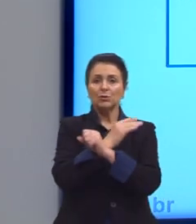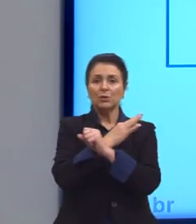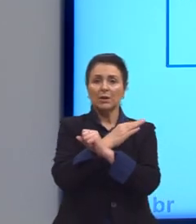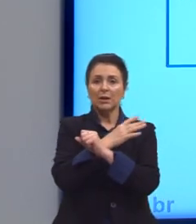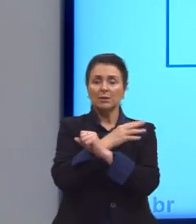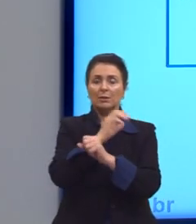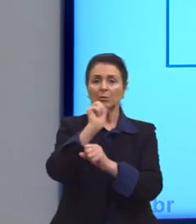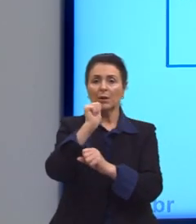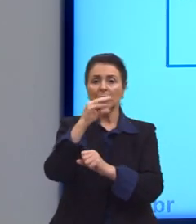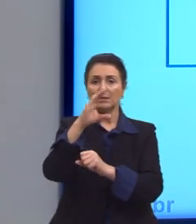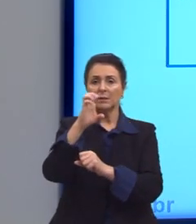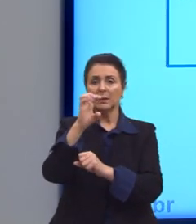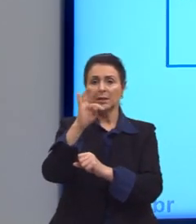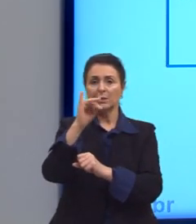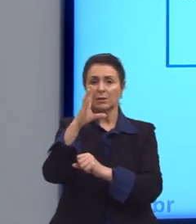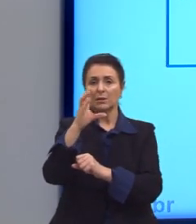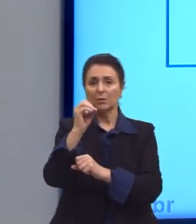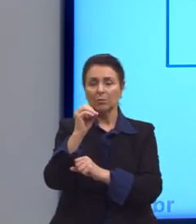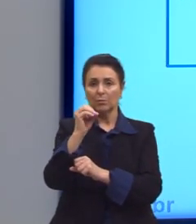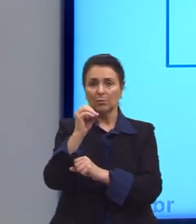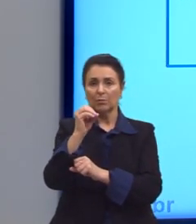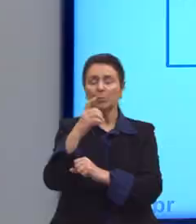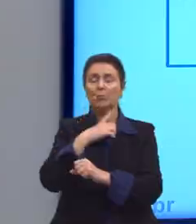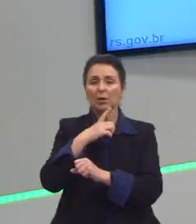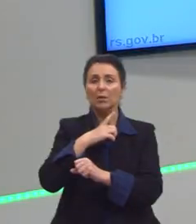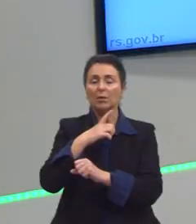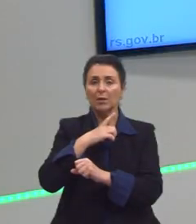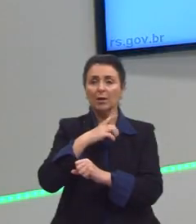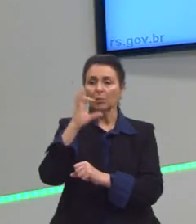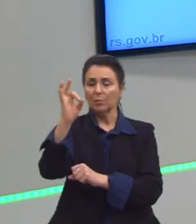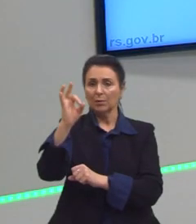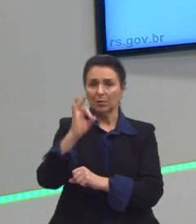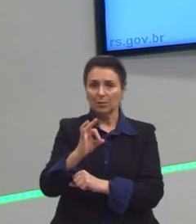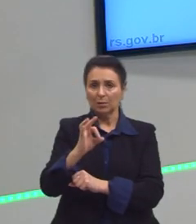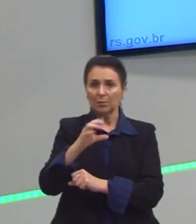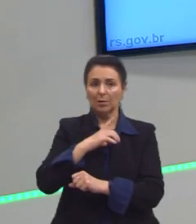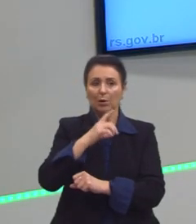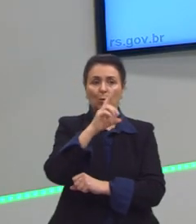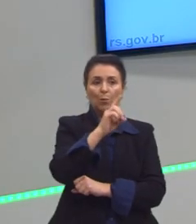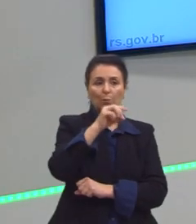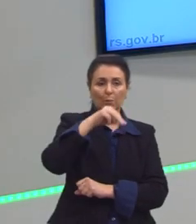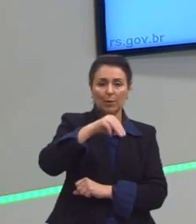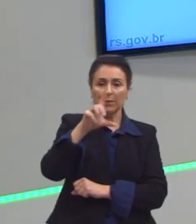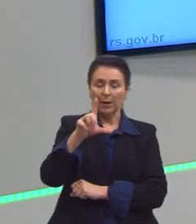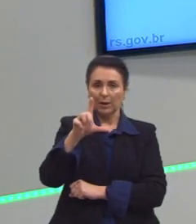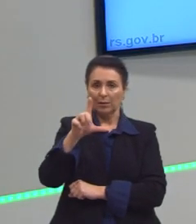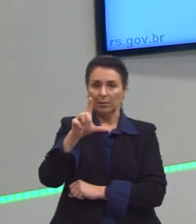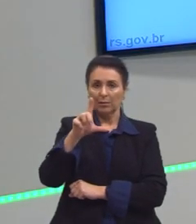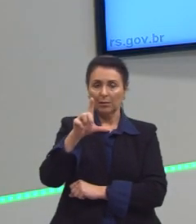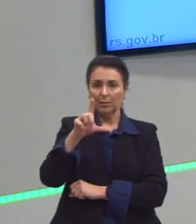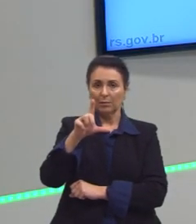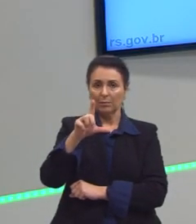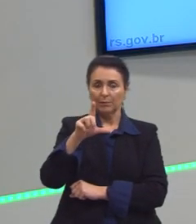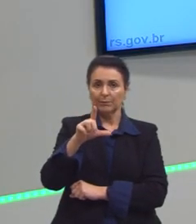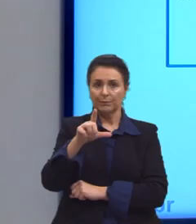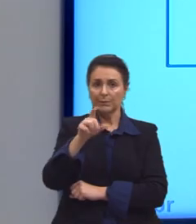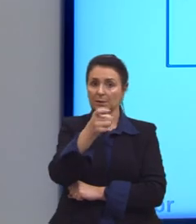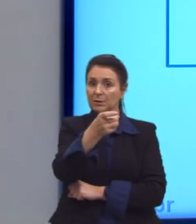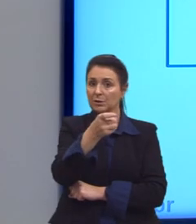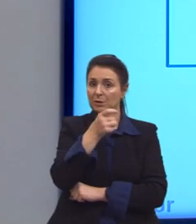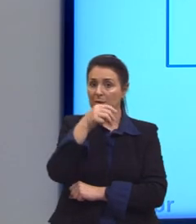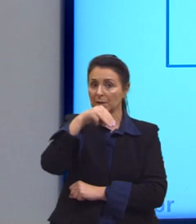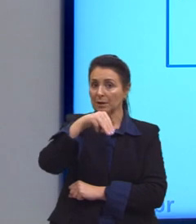essa minha concentração, aqui, esse meu percentual. então, se eu tenho 1 ml de amostra, x